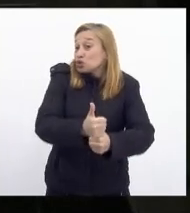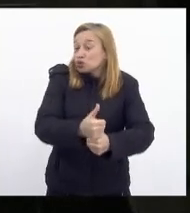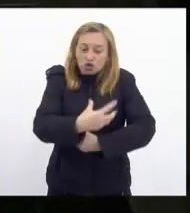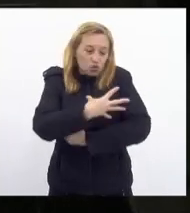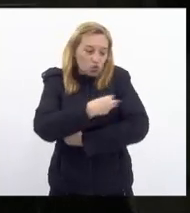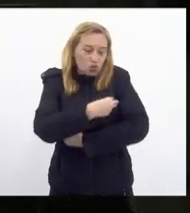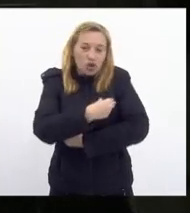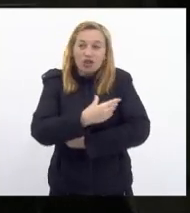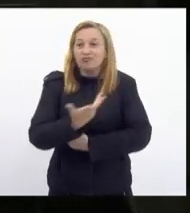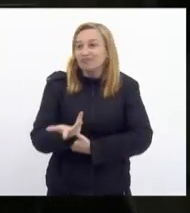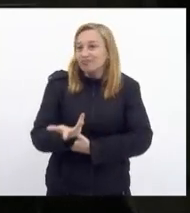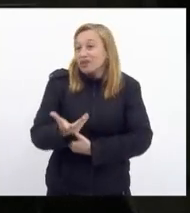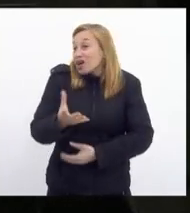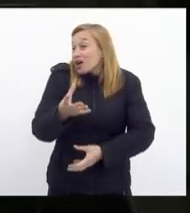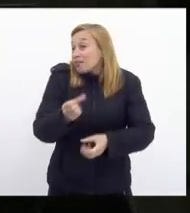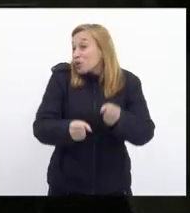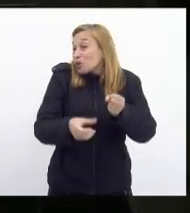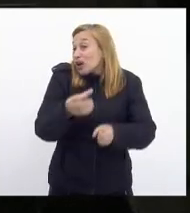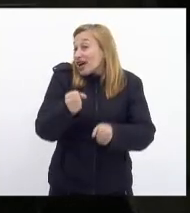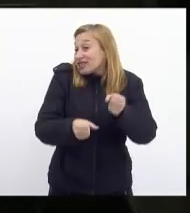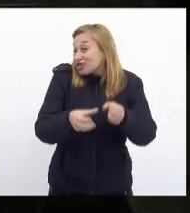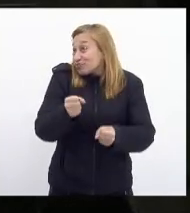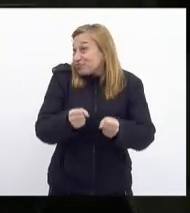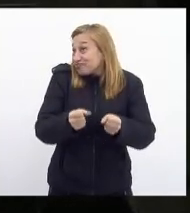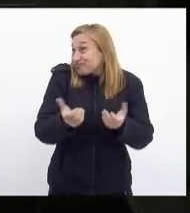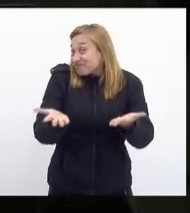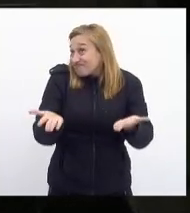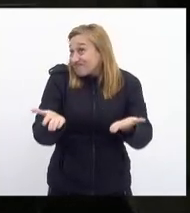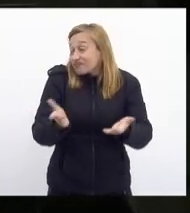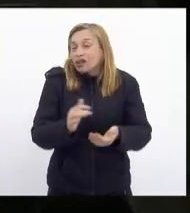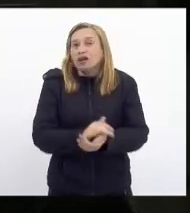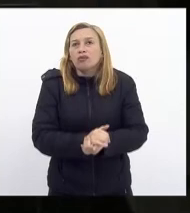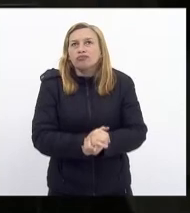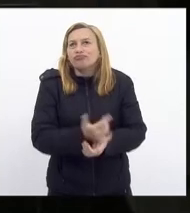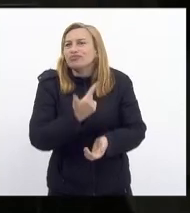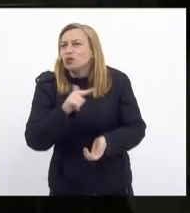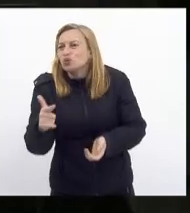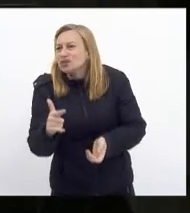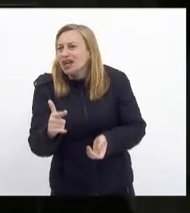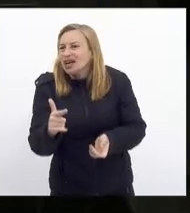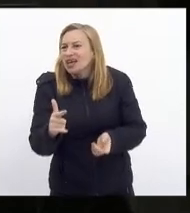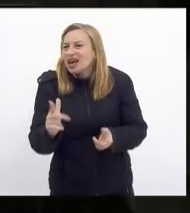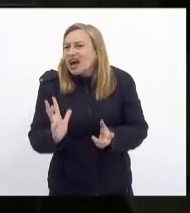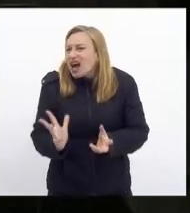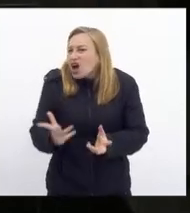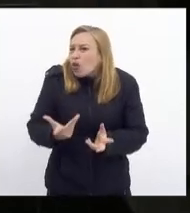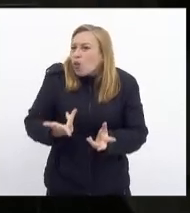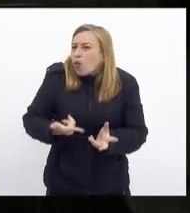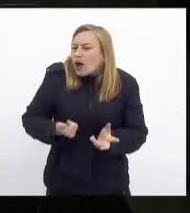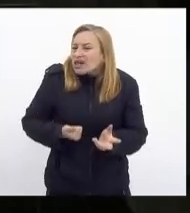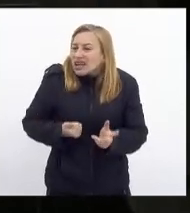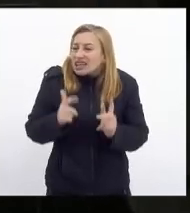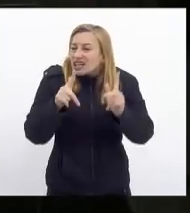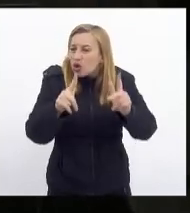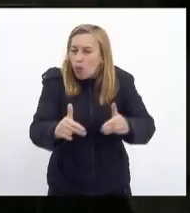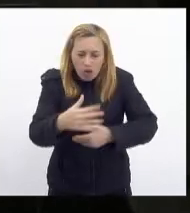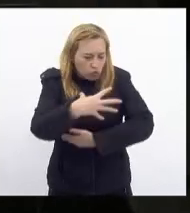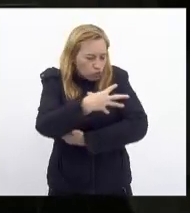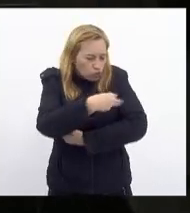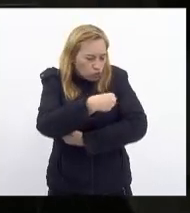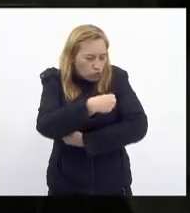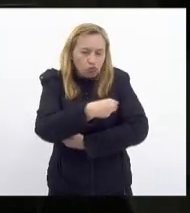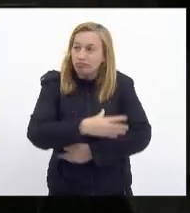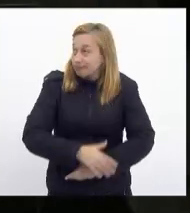pelo leite de vaca que não tem a mesma função alimentar que o leite materno